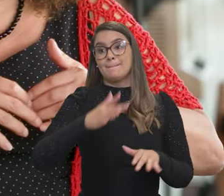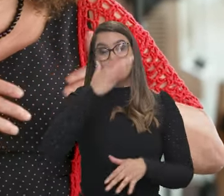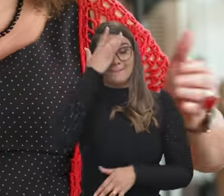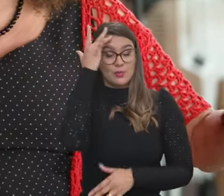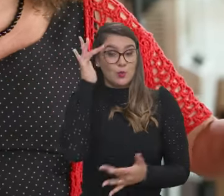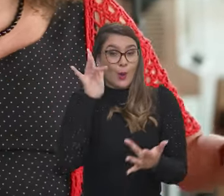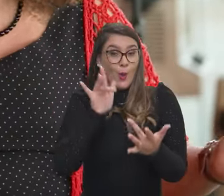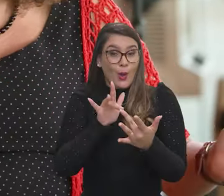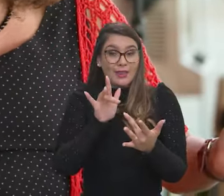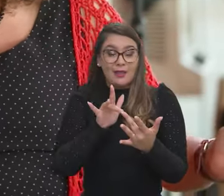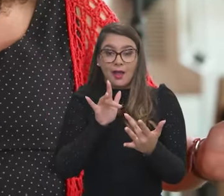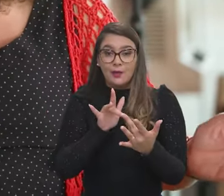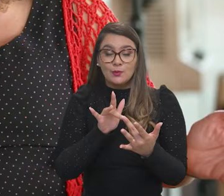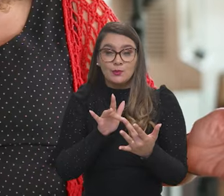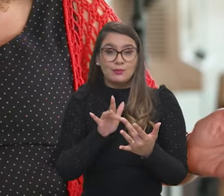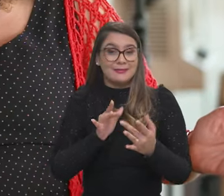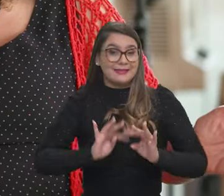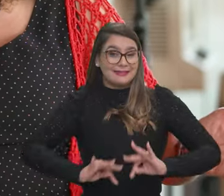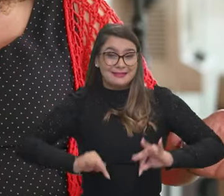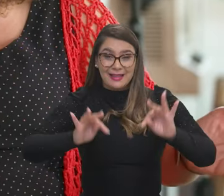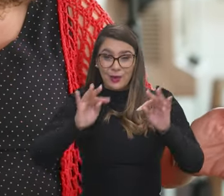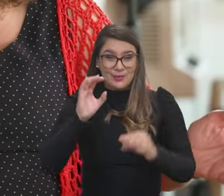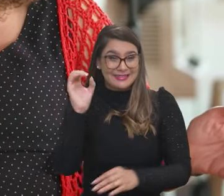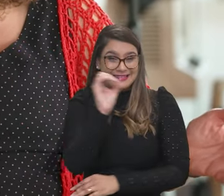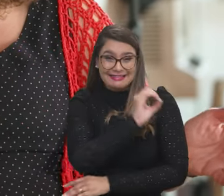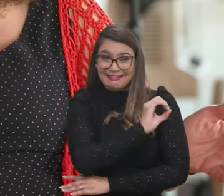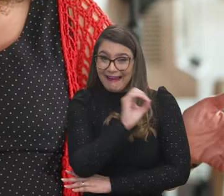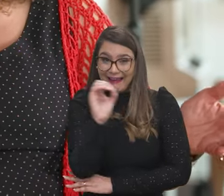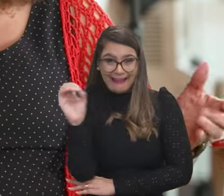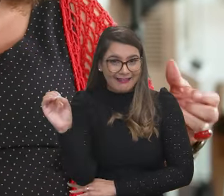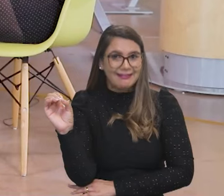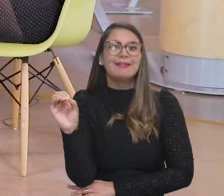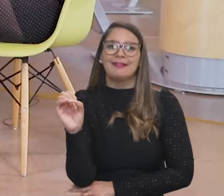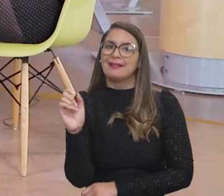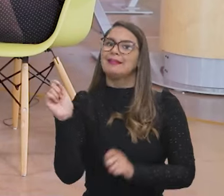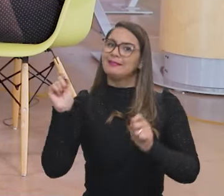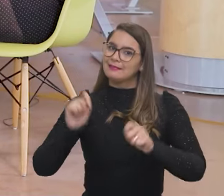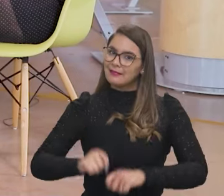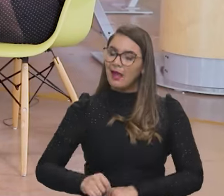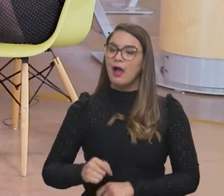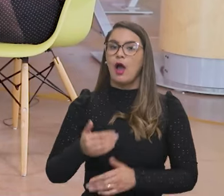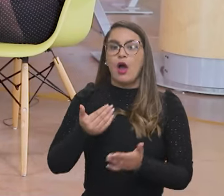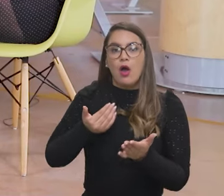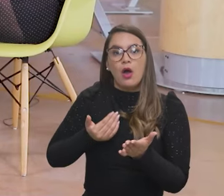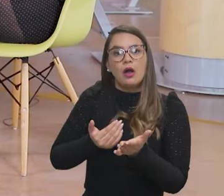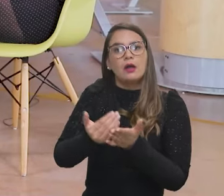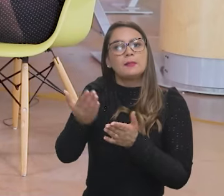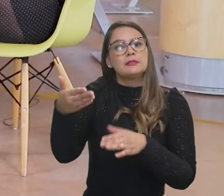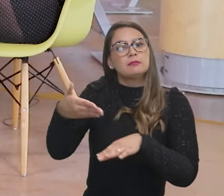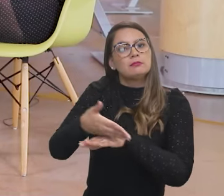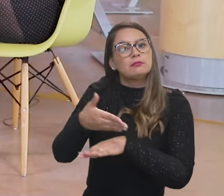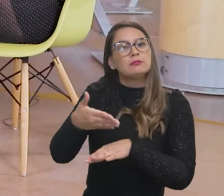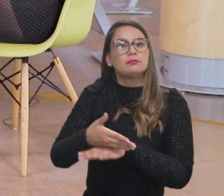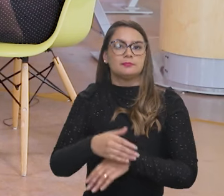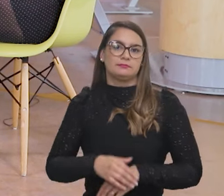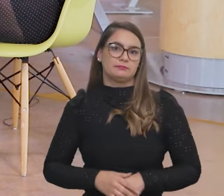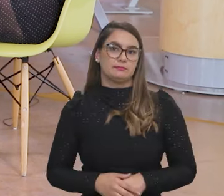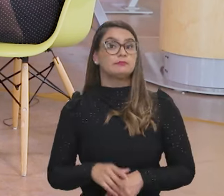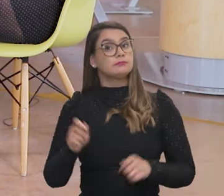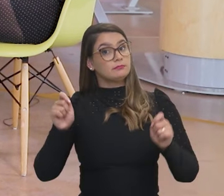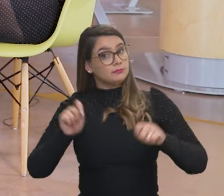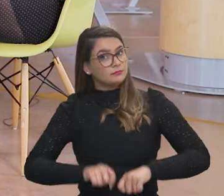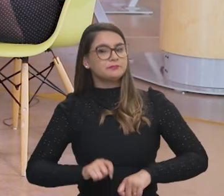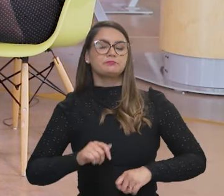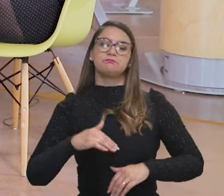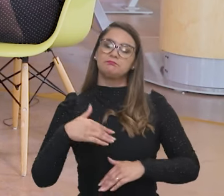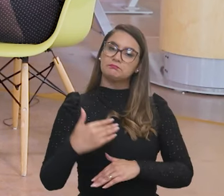em que as pessoas nunca tiveram contato com a tecnologia da informação e eles vão poder participar do processo de inclusão. E